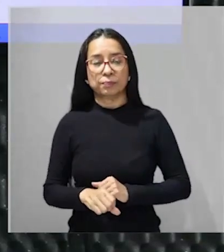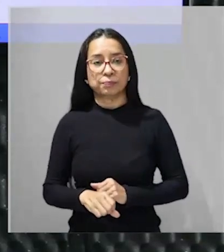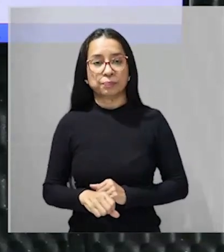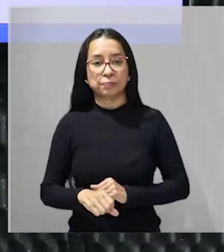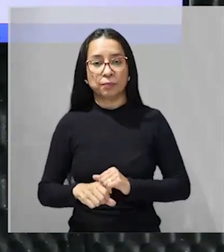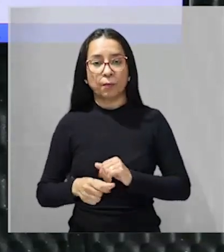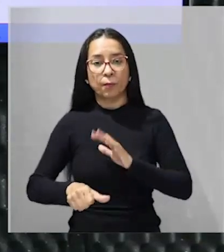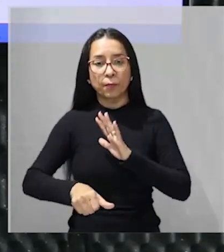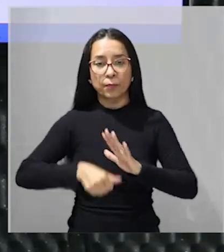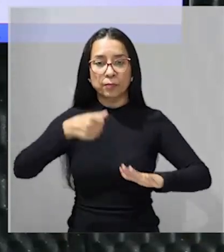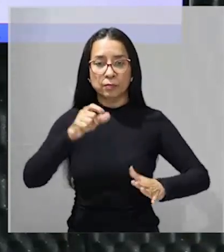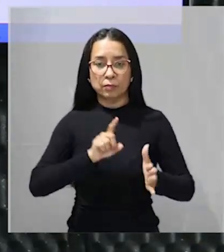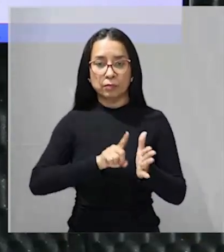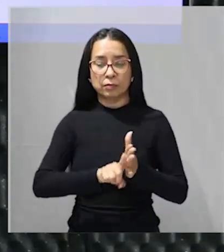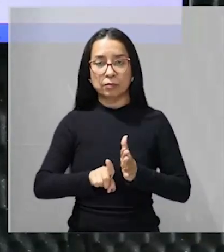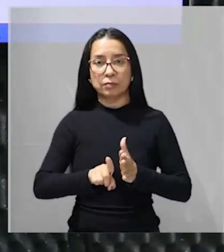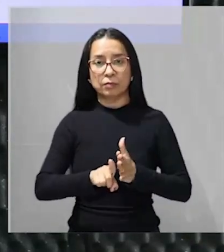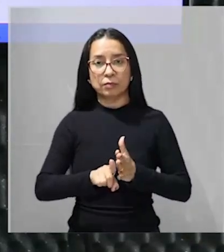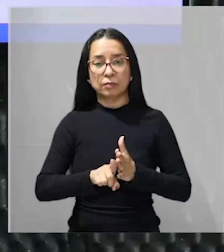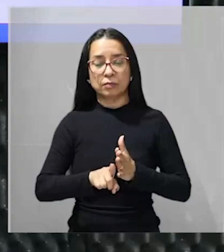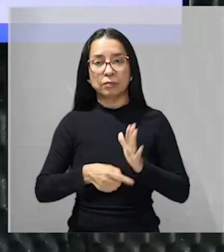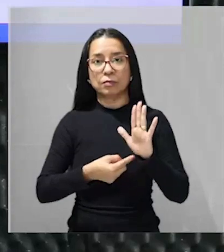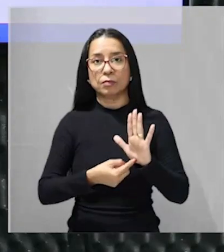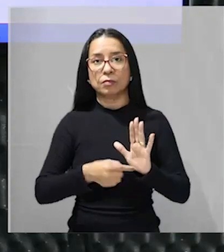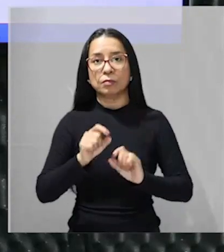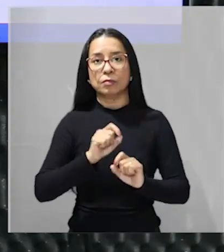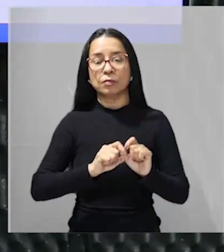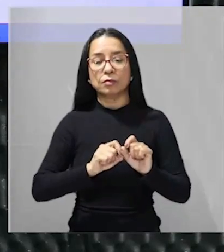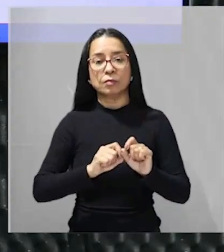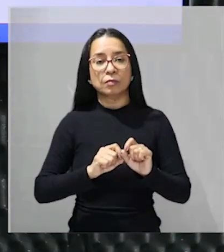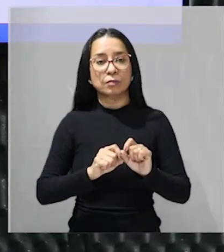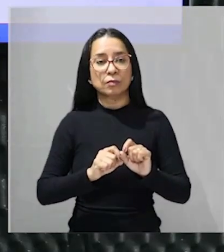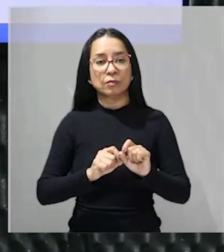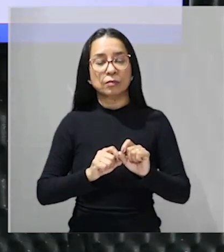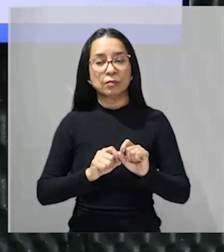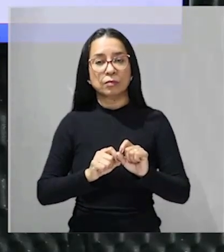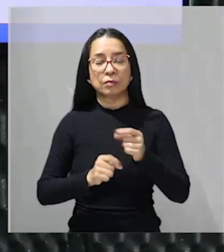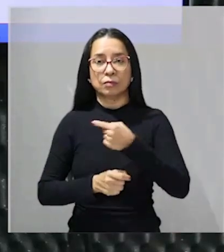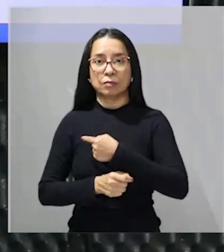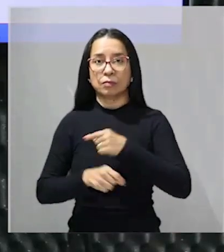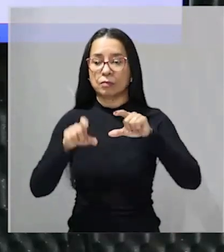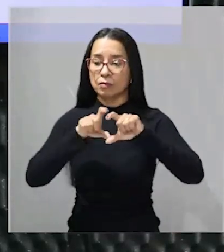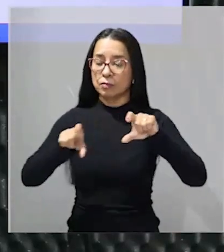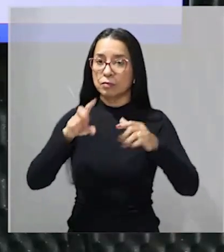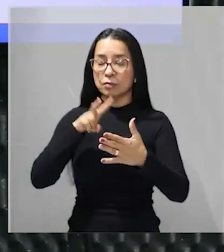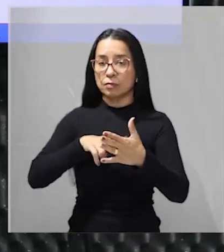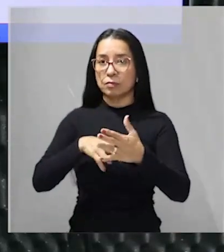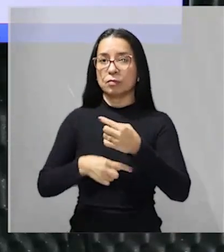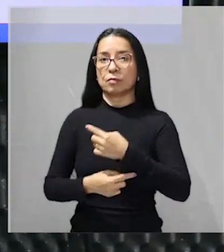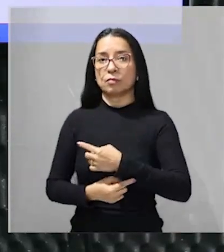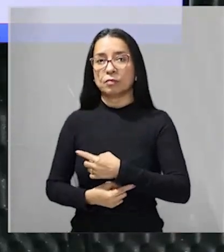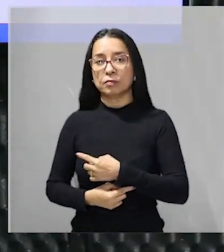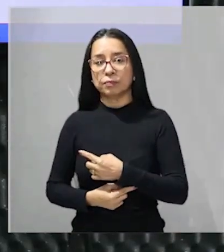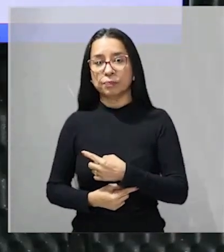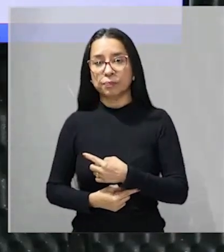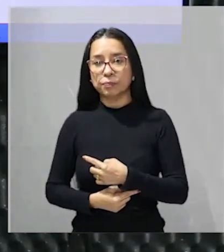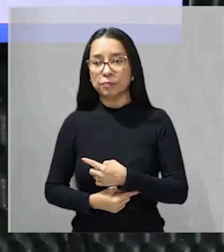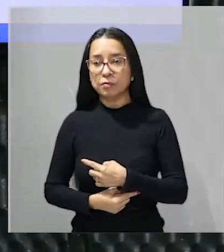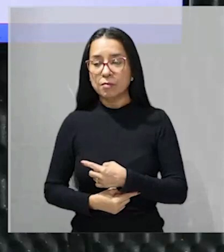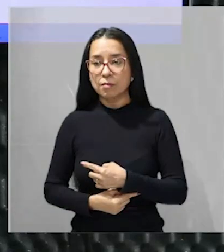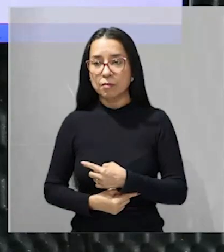nossa primeira questão ela coloca o seguinte o processo de formação e consolidação